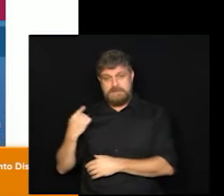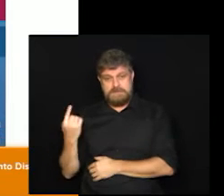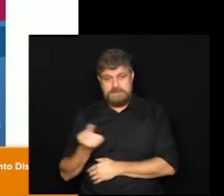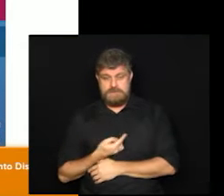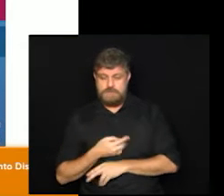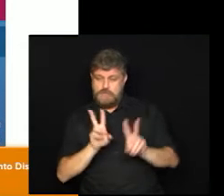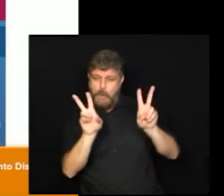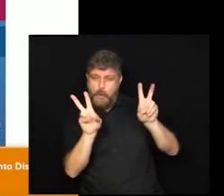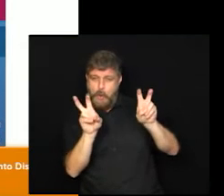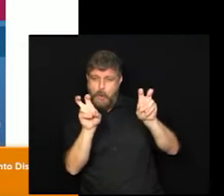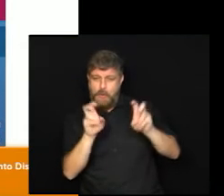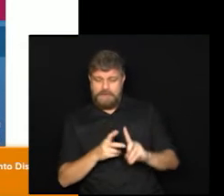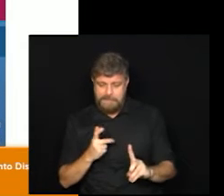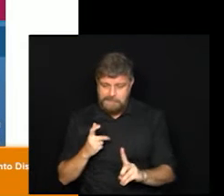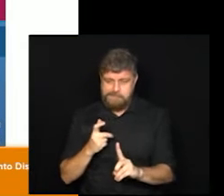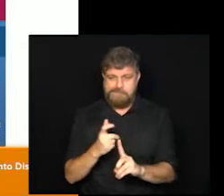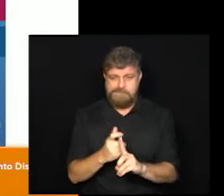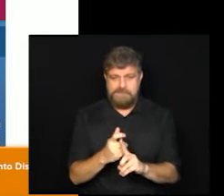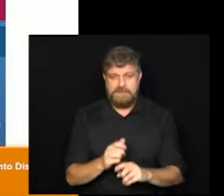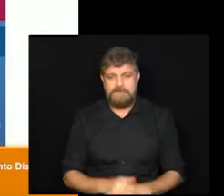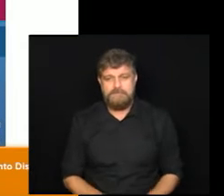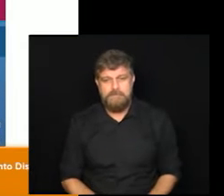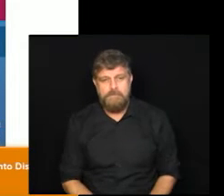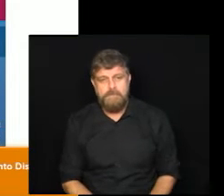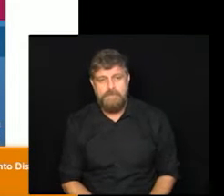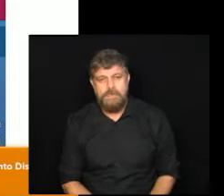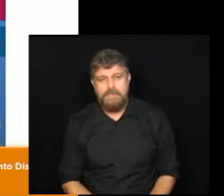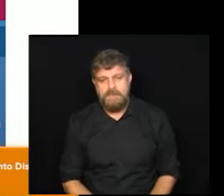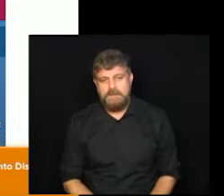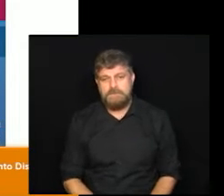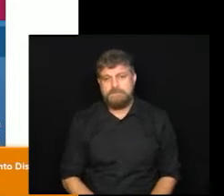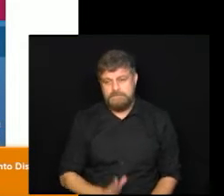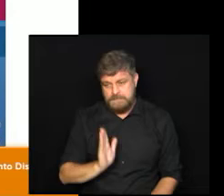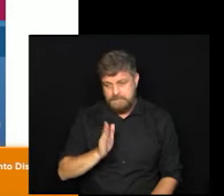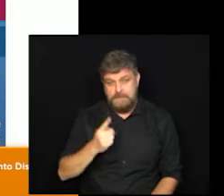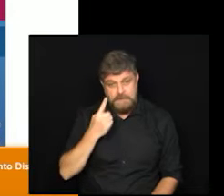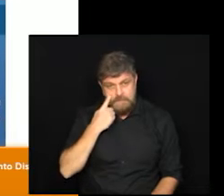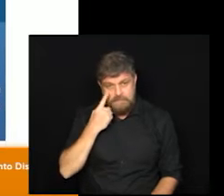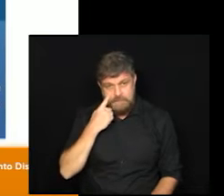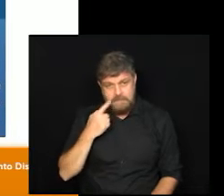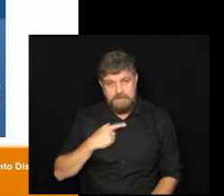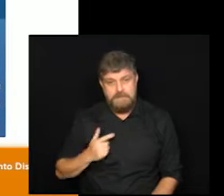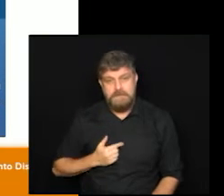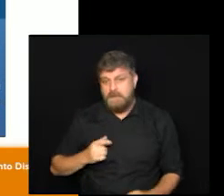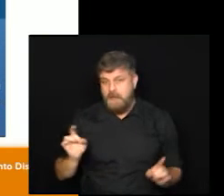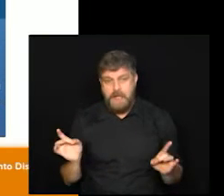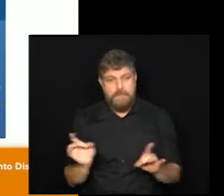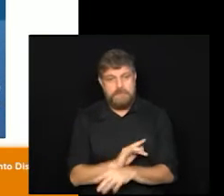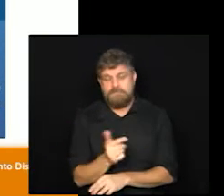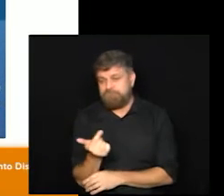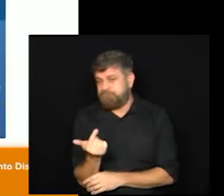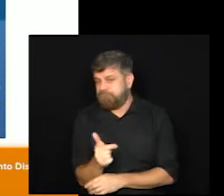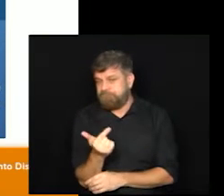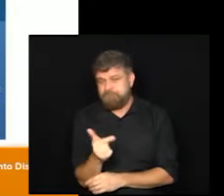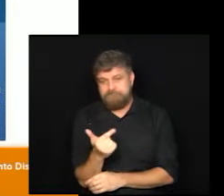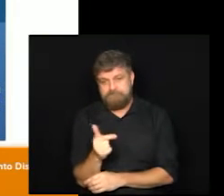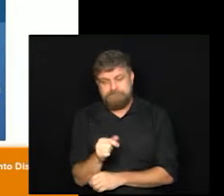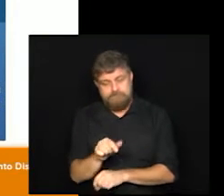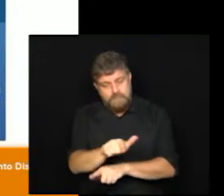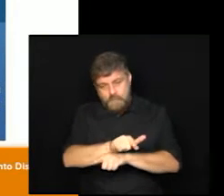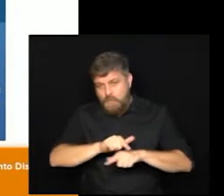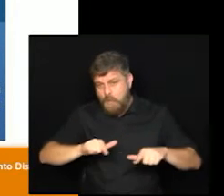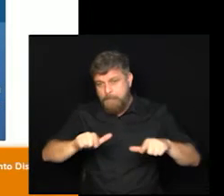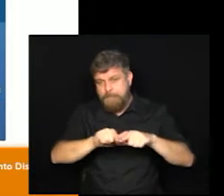abordar o assunto das doses, que a gente já está vendo aí, já acabaram. Que tem. Que não tem exatamente.